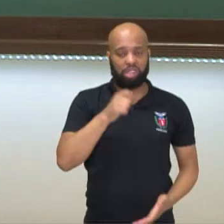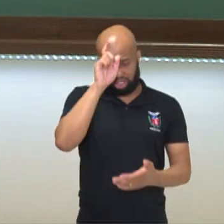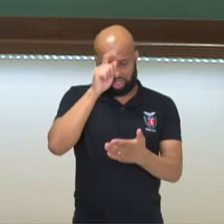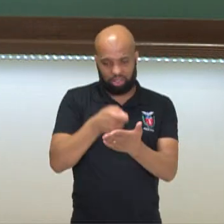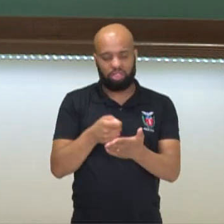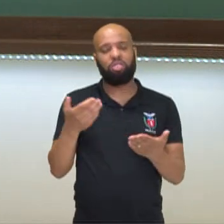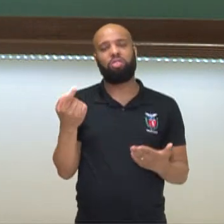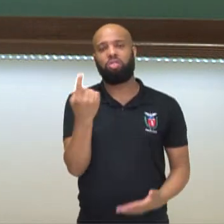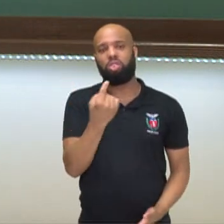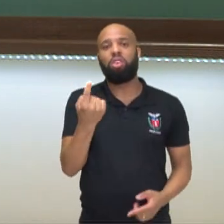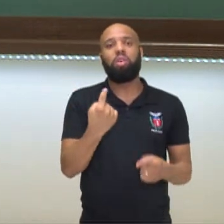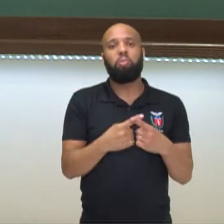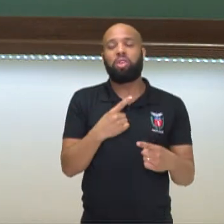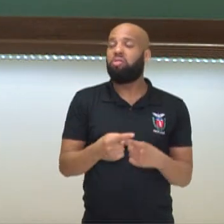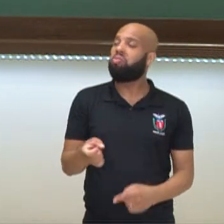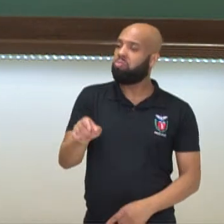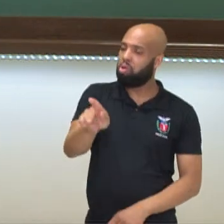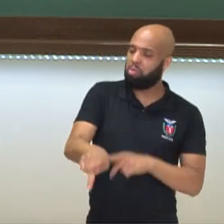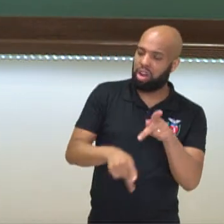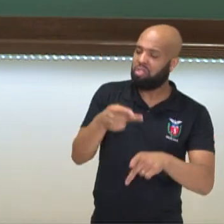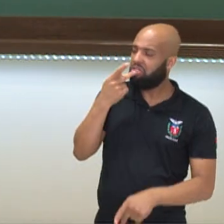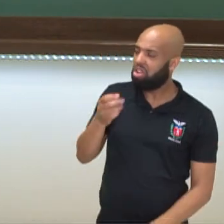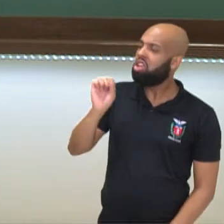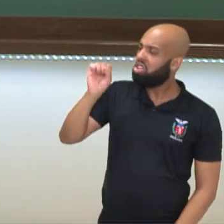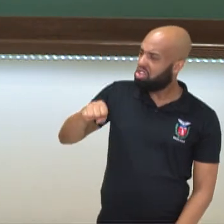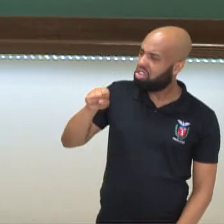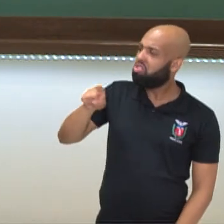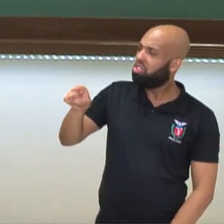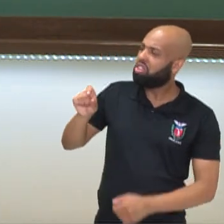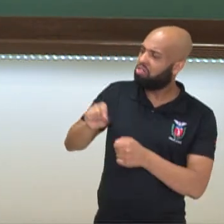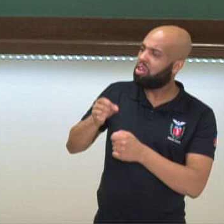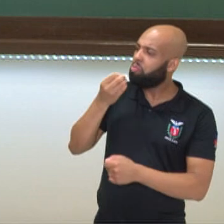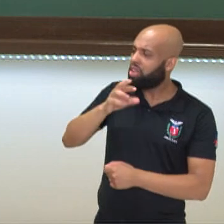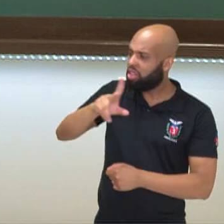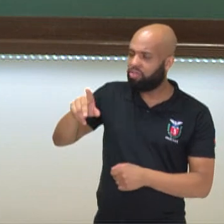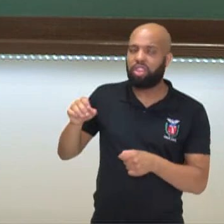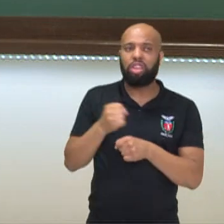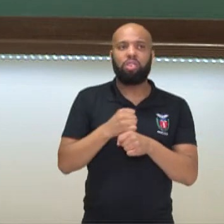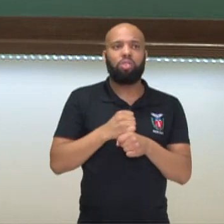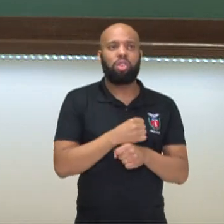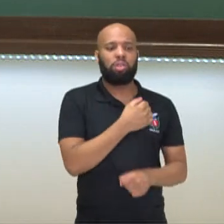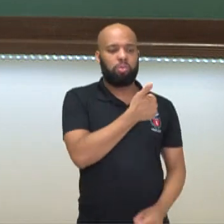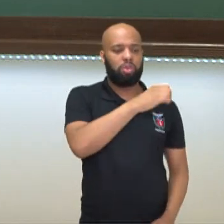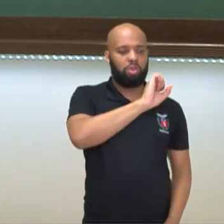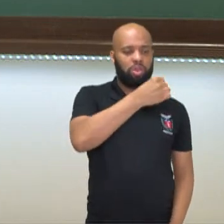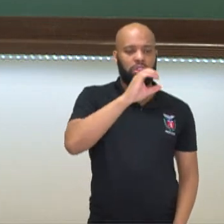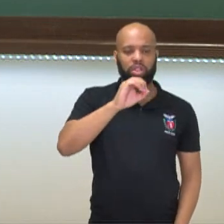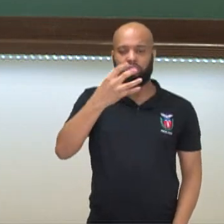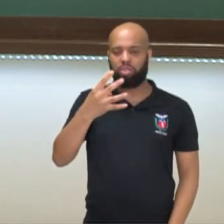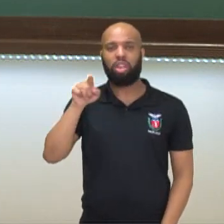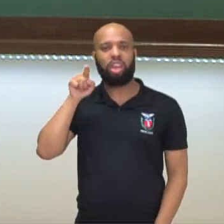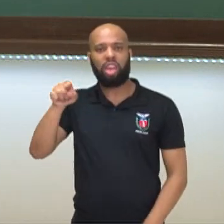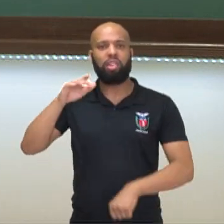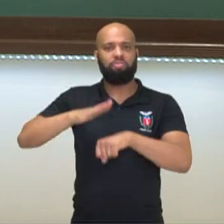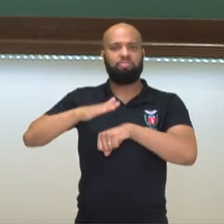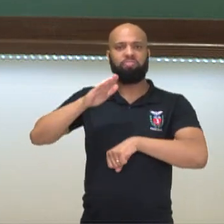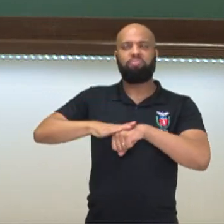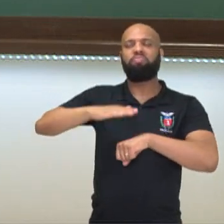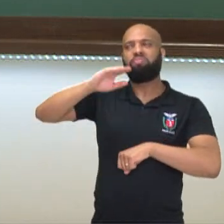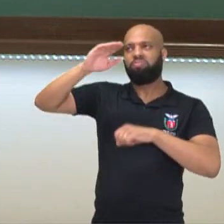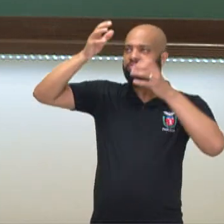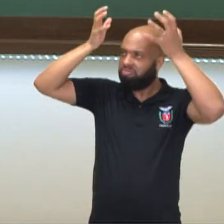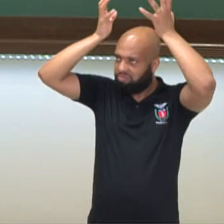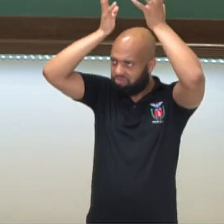trazendo coisas legais aqui, benefícios para a gente. Em 1804 ele realmente se autocoroa,